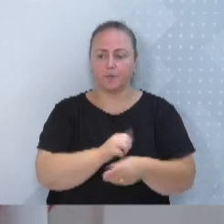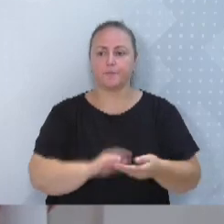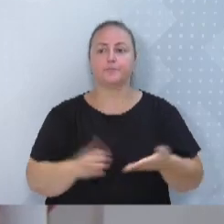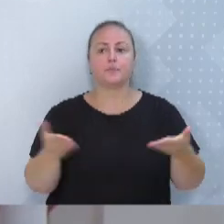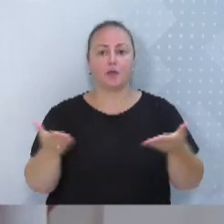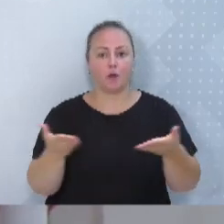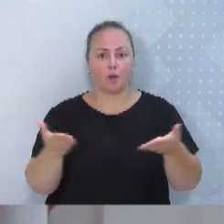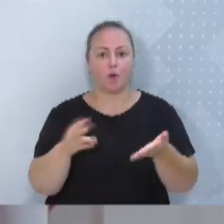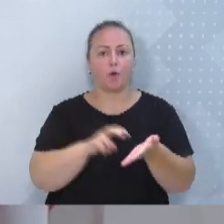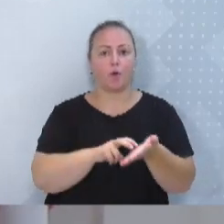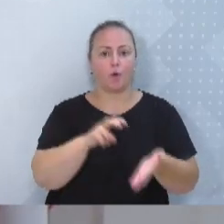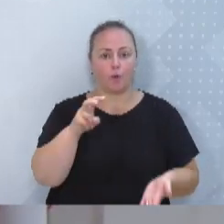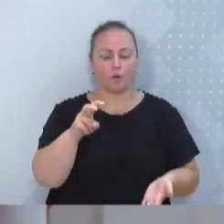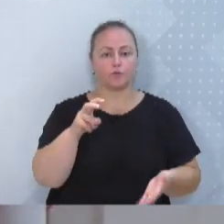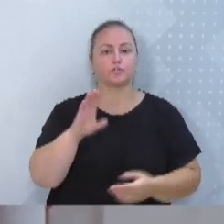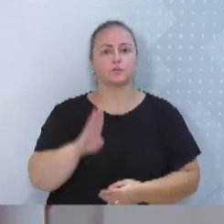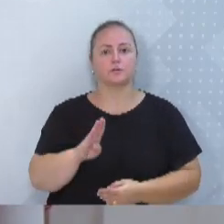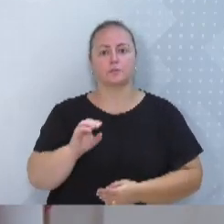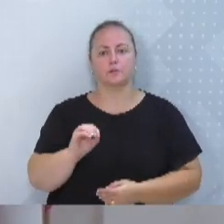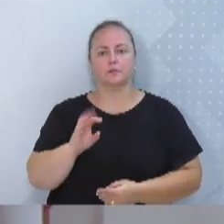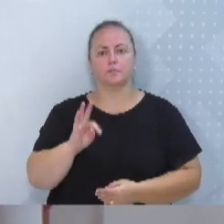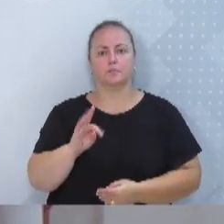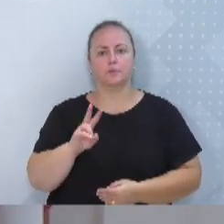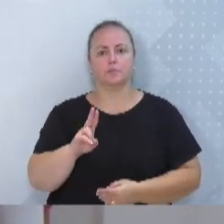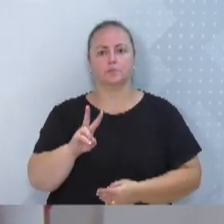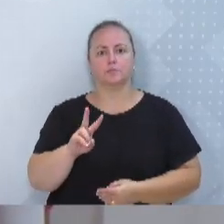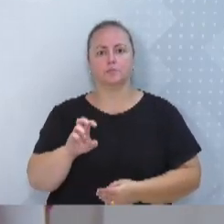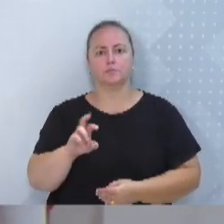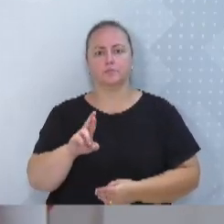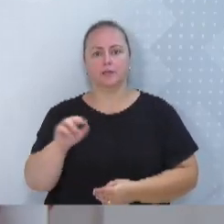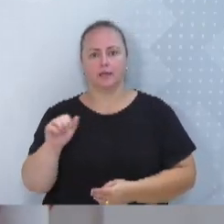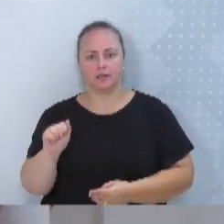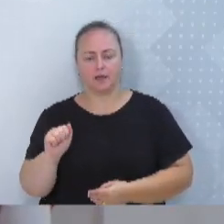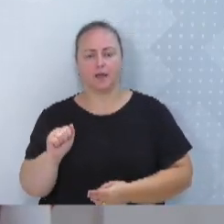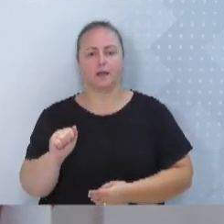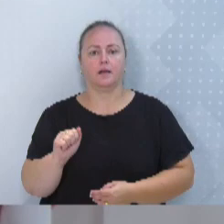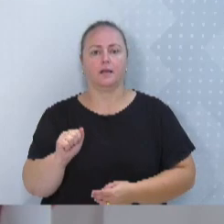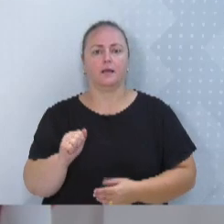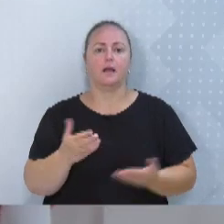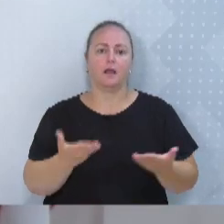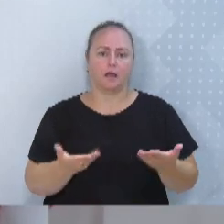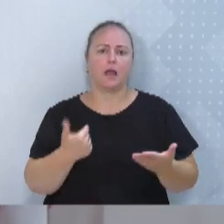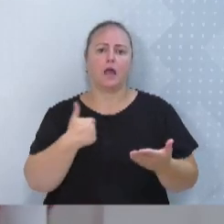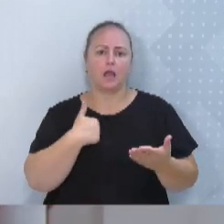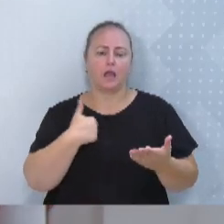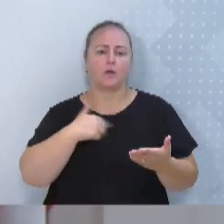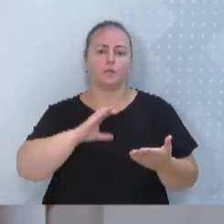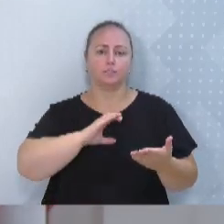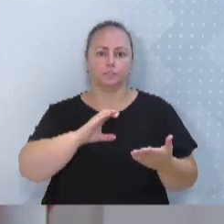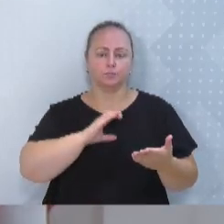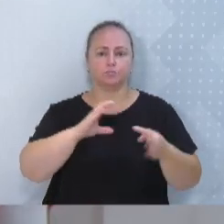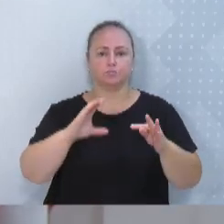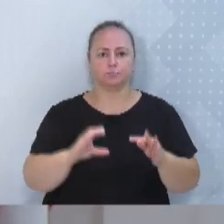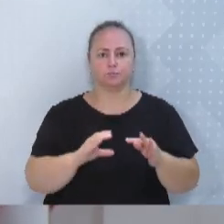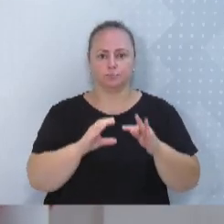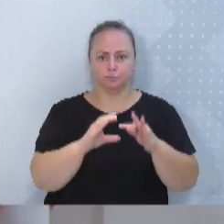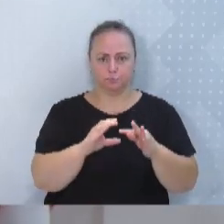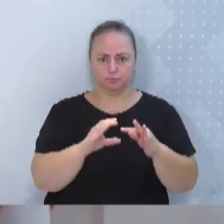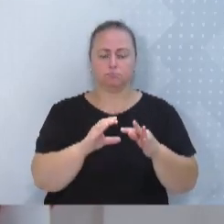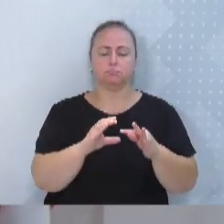Botuverá, no encontro de conselheiros e ex-conselheiros tutelares, a qual eu sou coordenadora de capacitação,